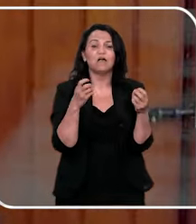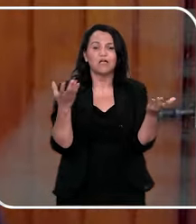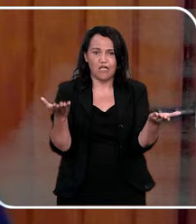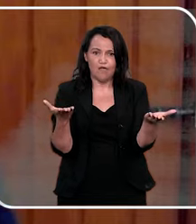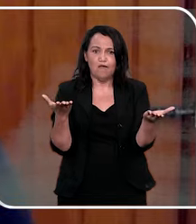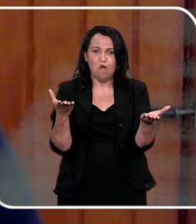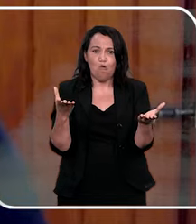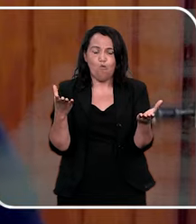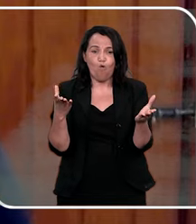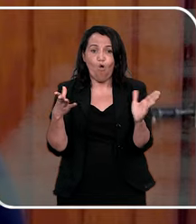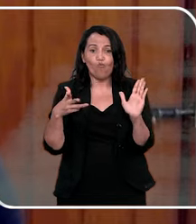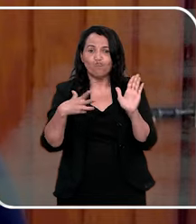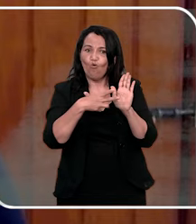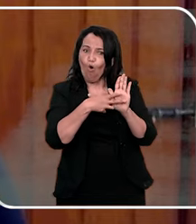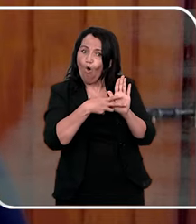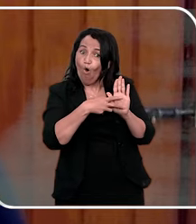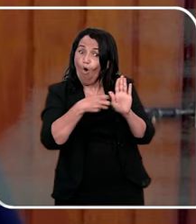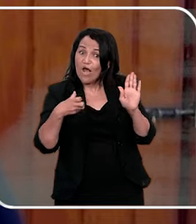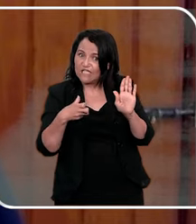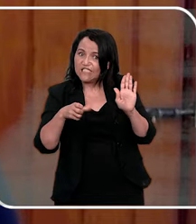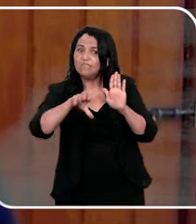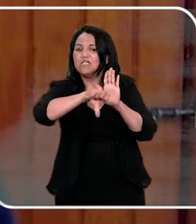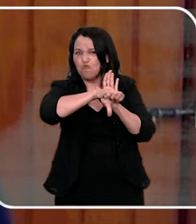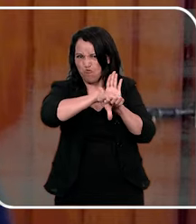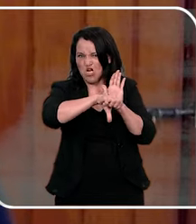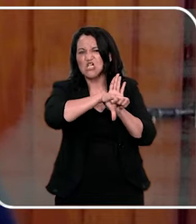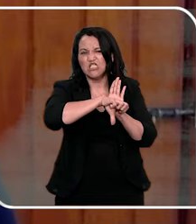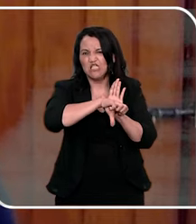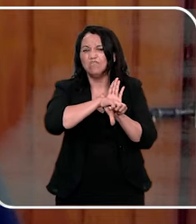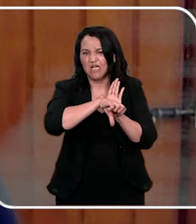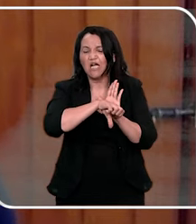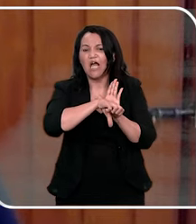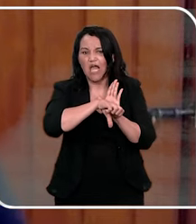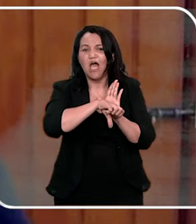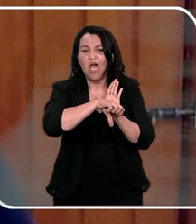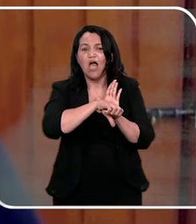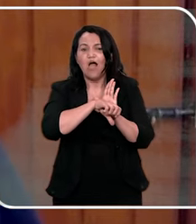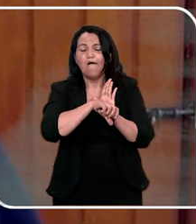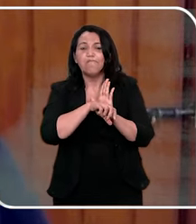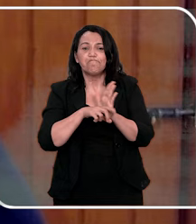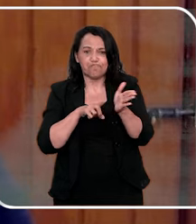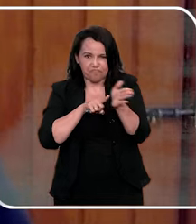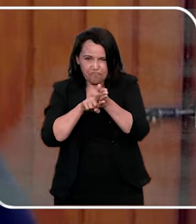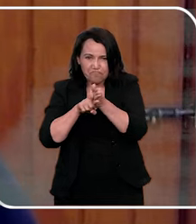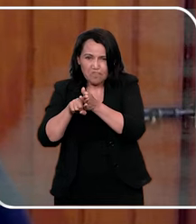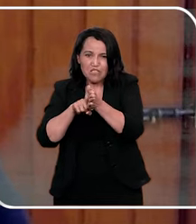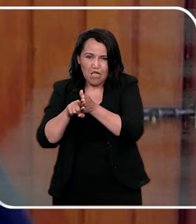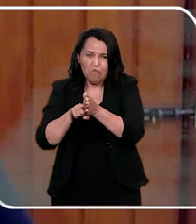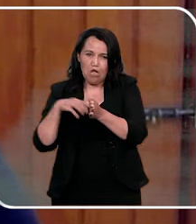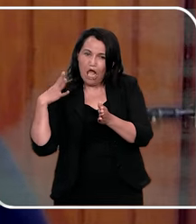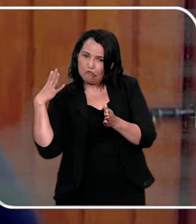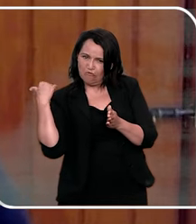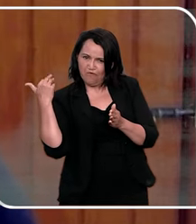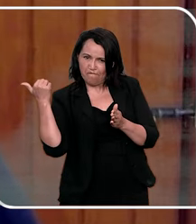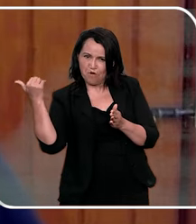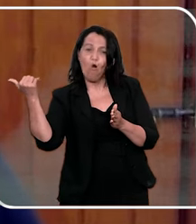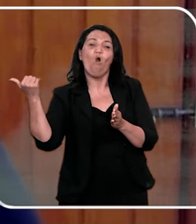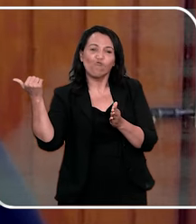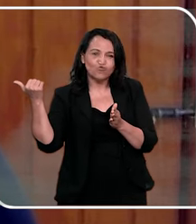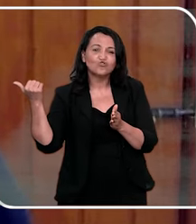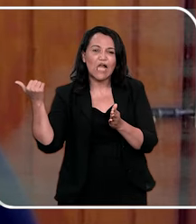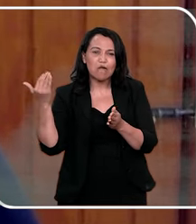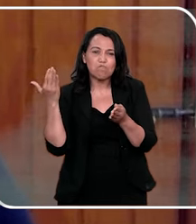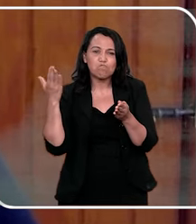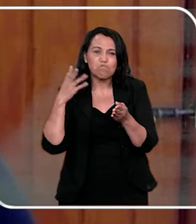caso, não sei se vocês acompanharam e tal, mas tem um caso bem famoso aqui em Brasília, não vou citar qual é não, porque senão eu vou contar que foi minha filha que investigou,